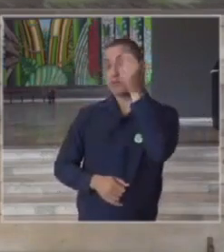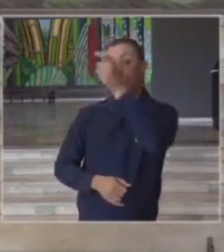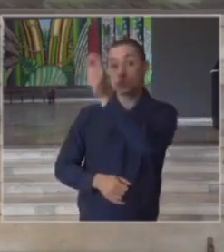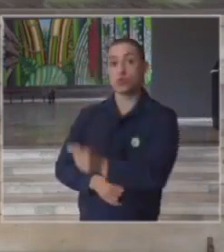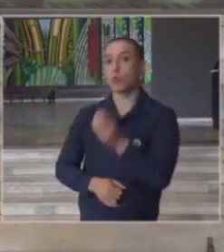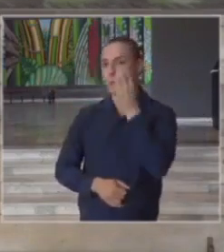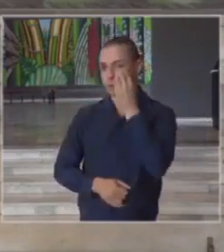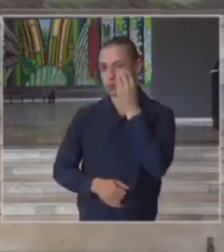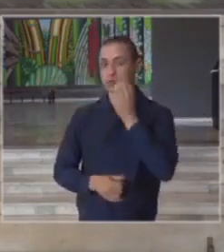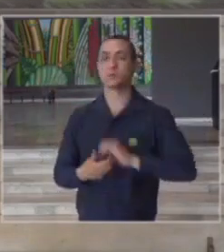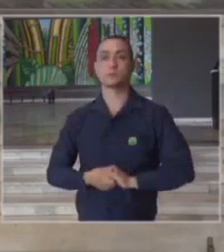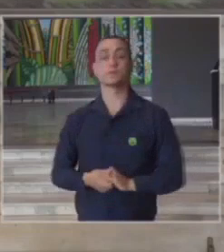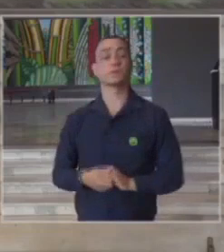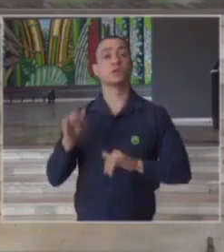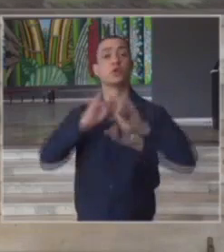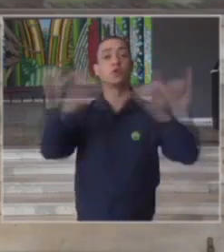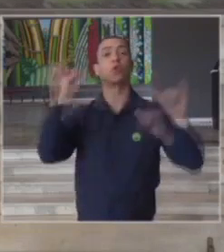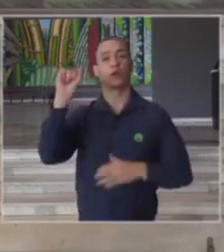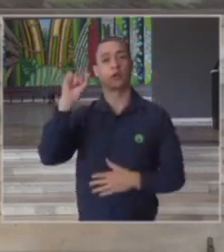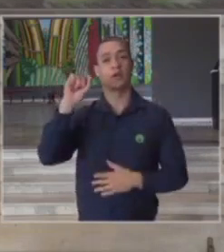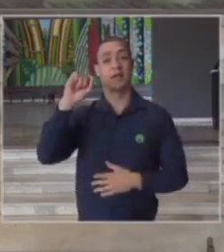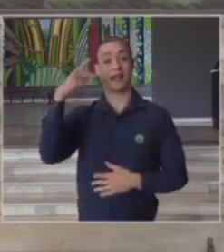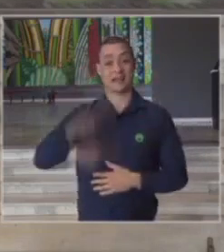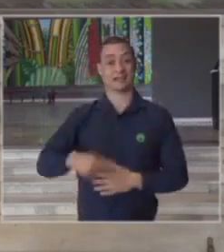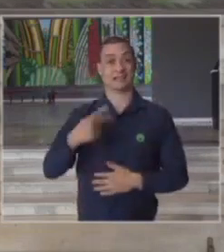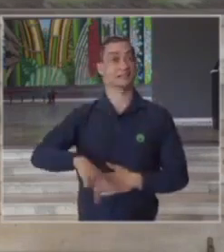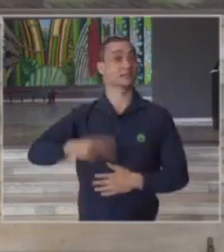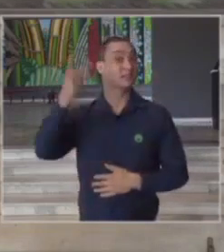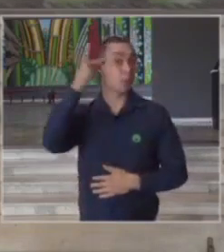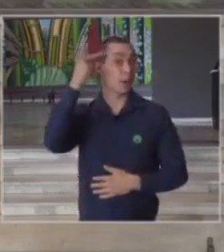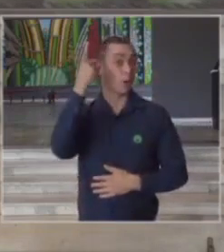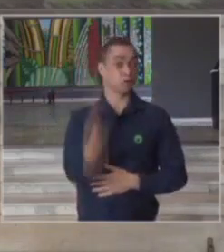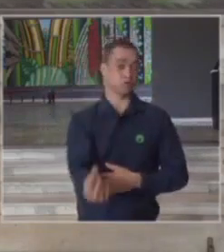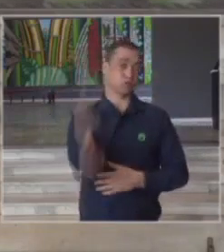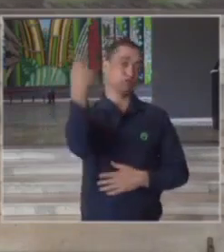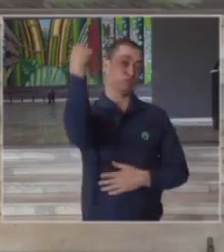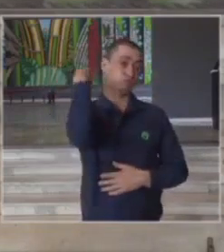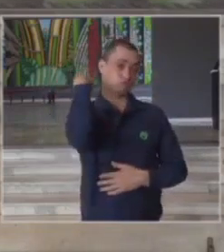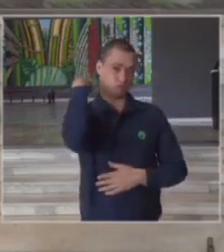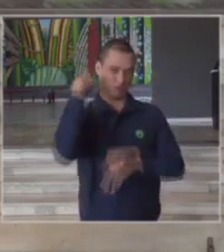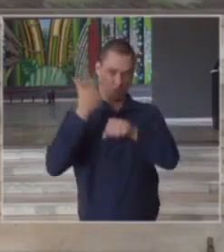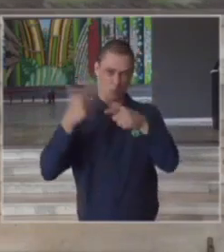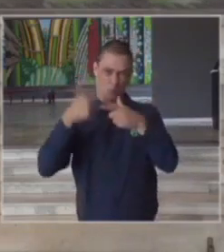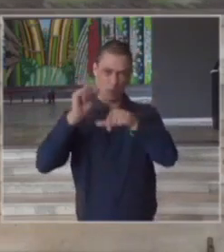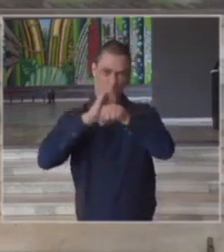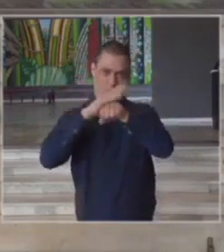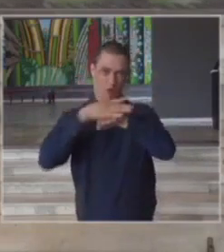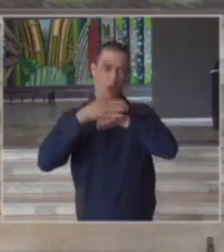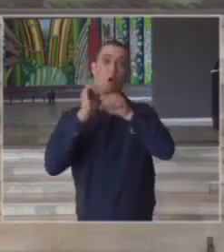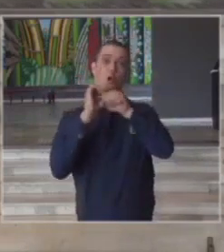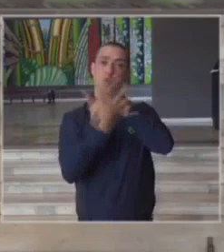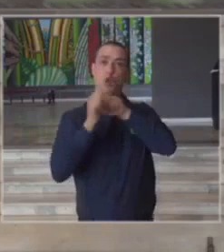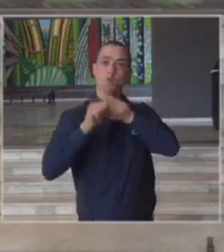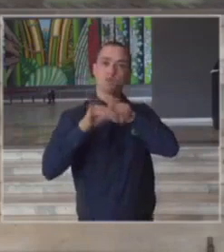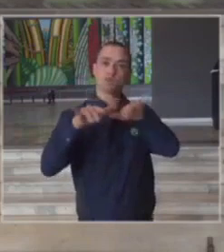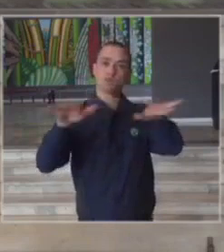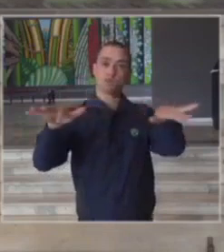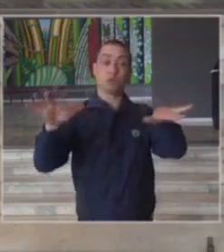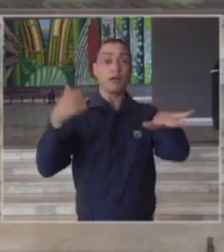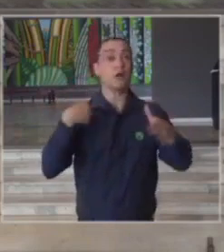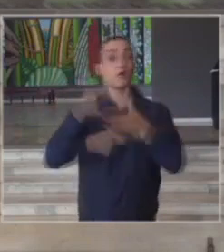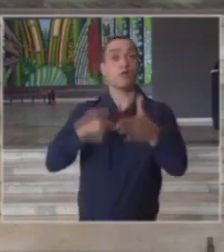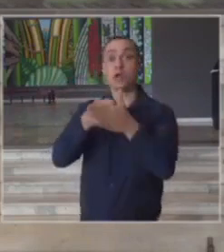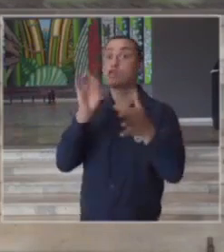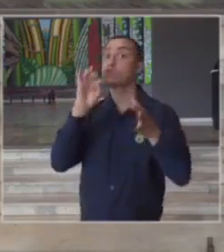Covas dizer que aqui em São Paulo desde o início desta pandemia nós defendemos a união de